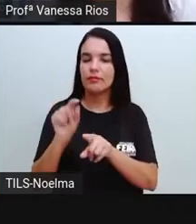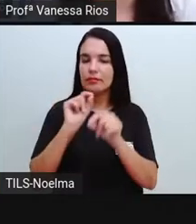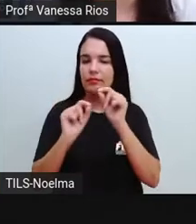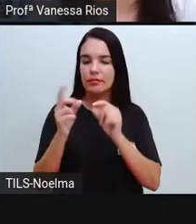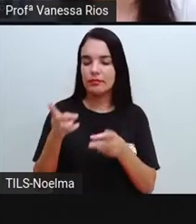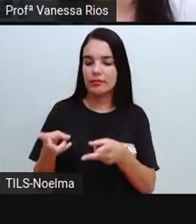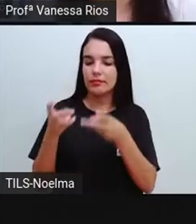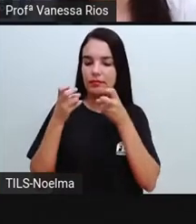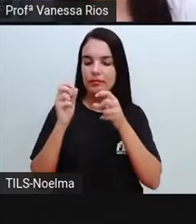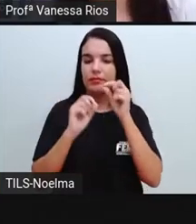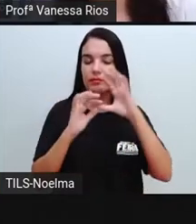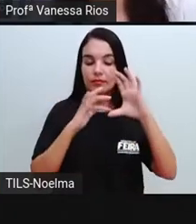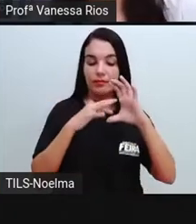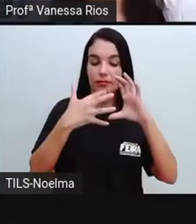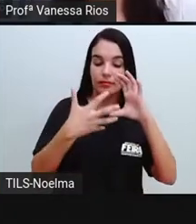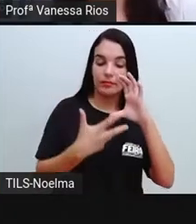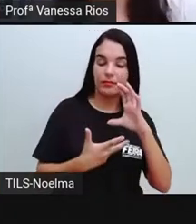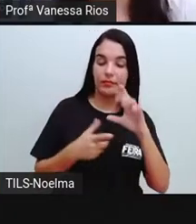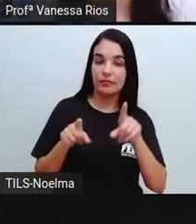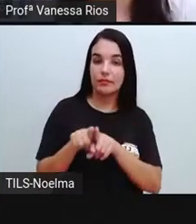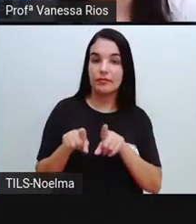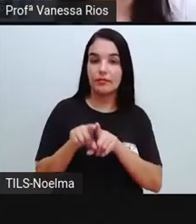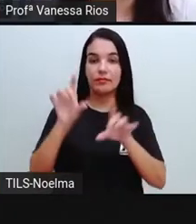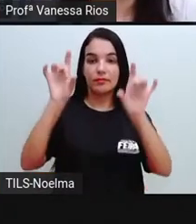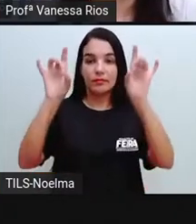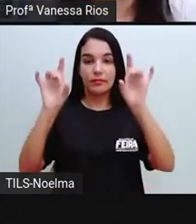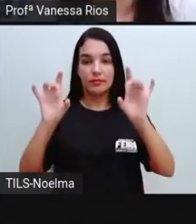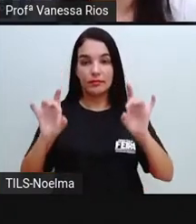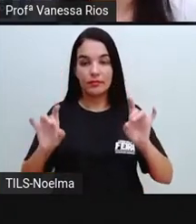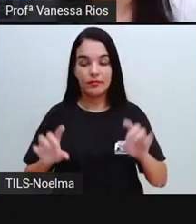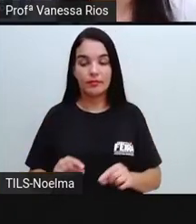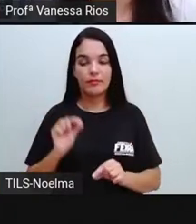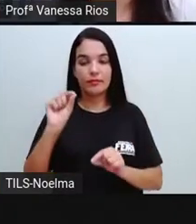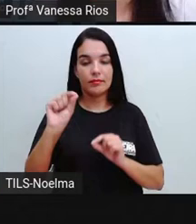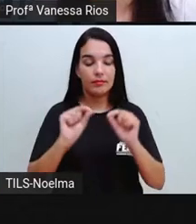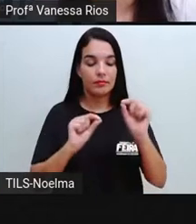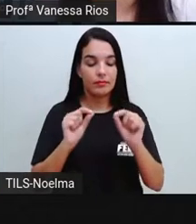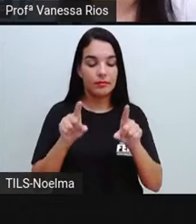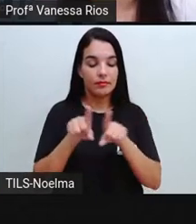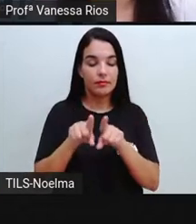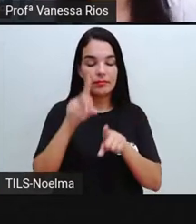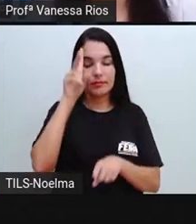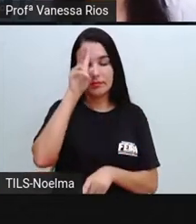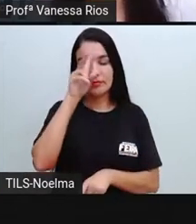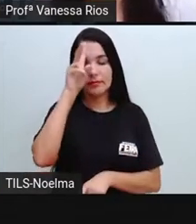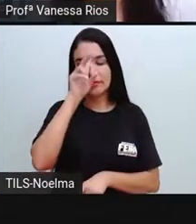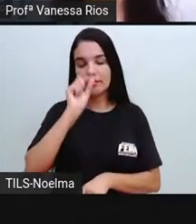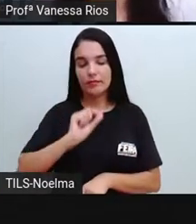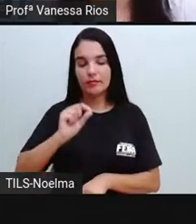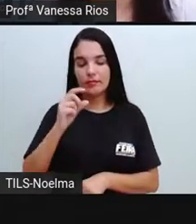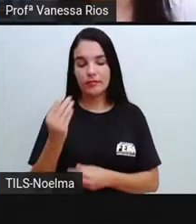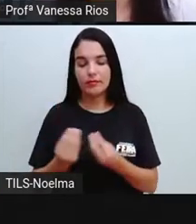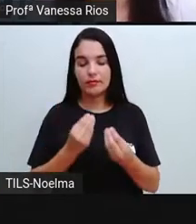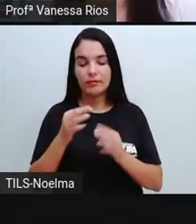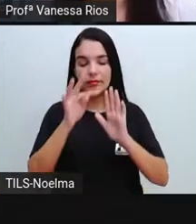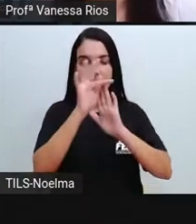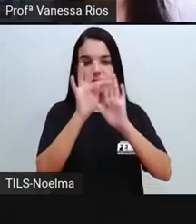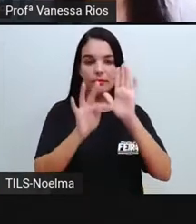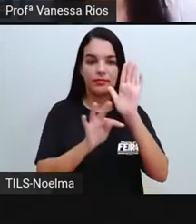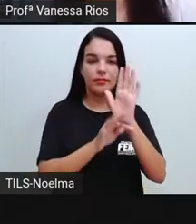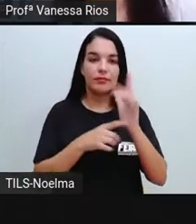características, observando as suas especificidades, lembrando aí de como é que um texto de